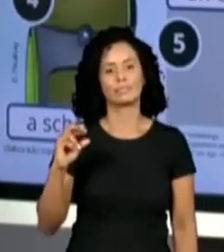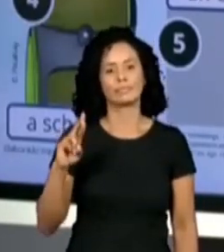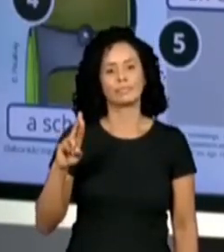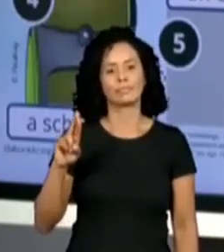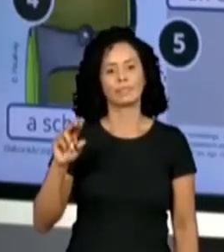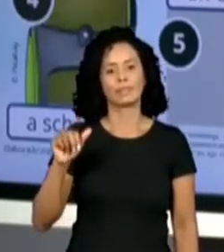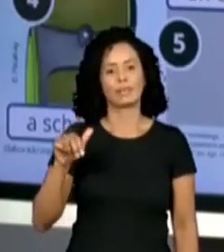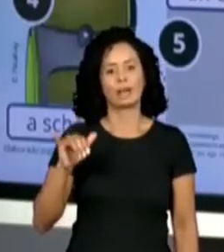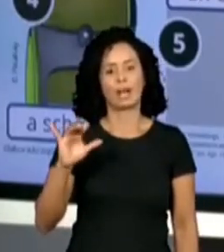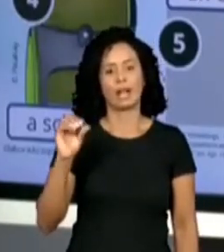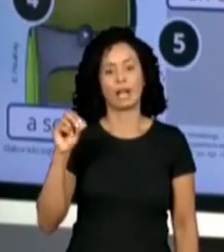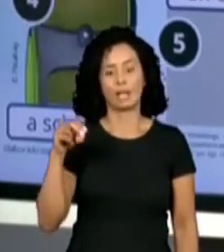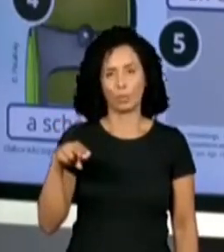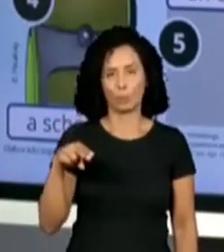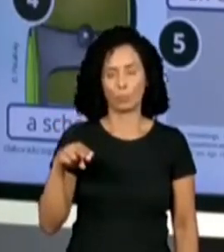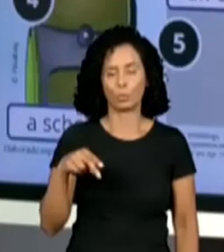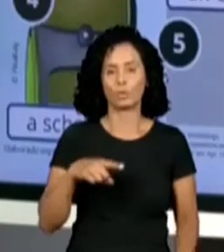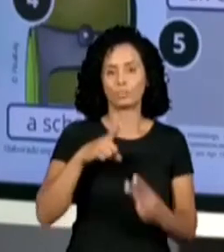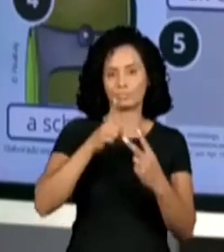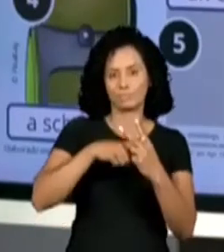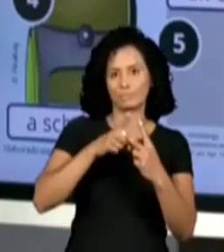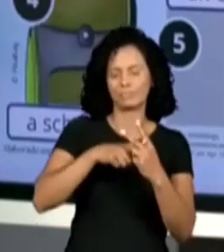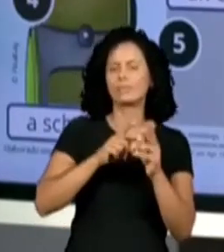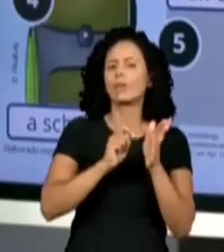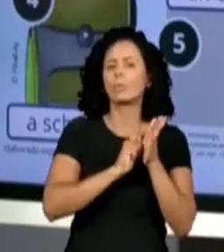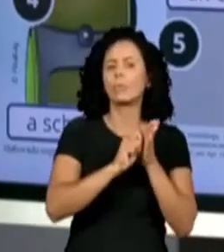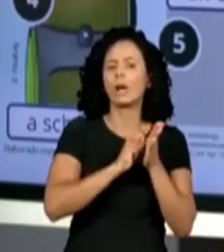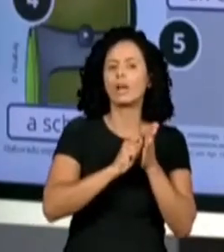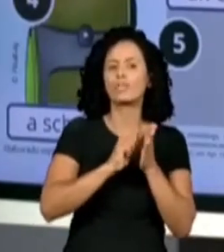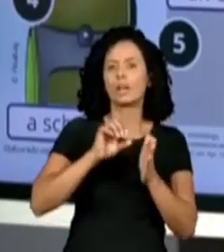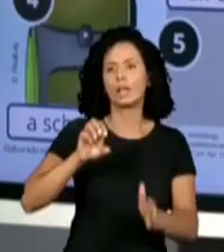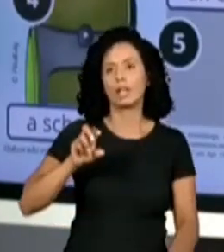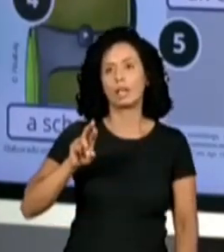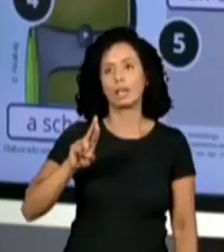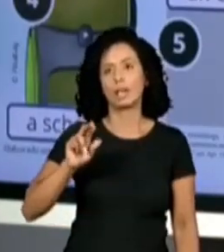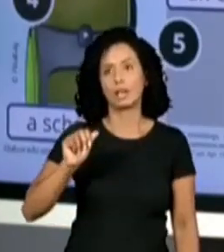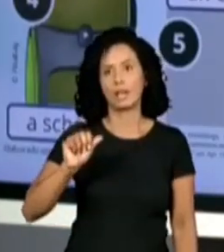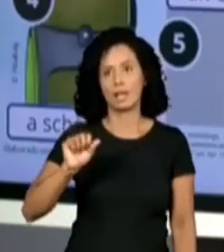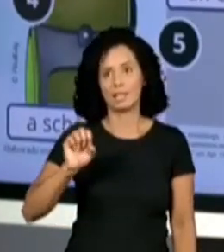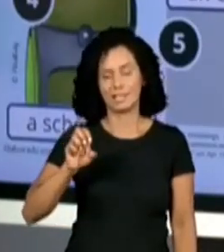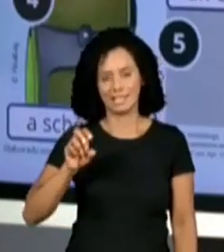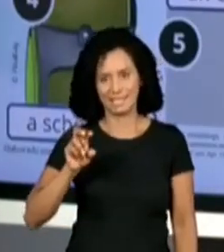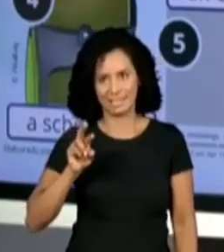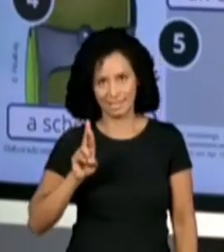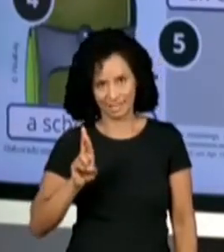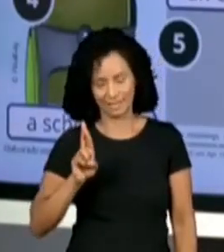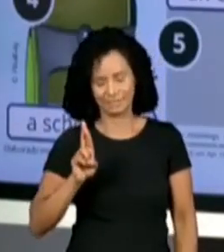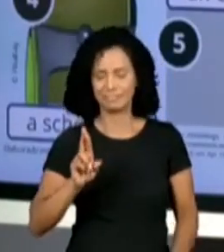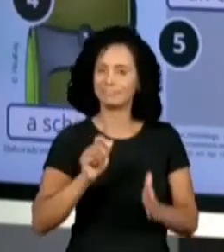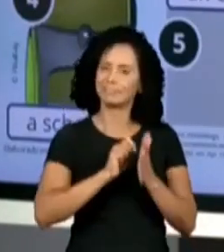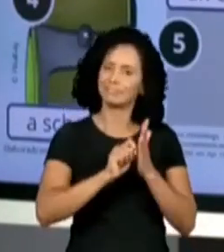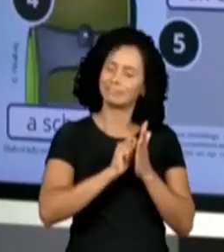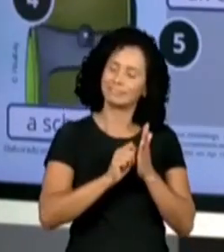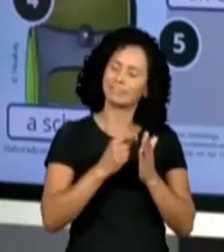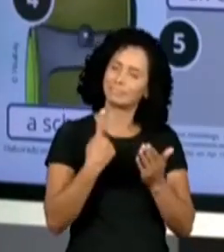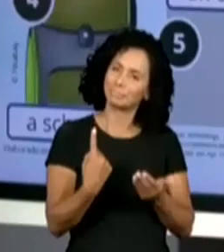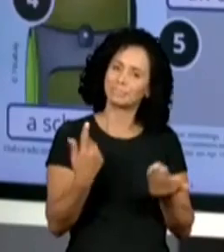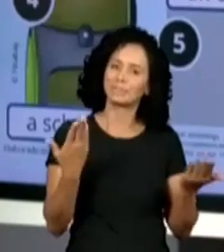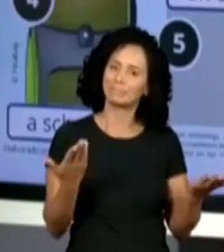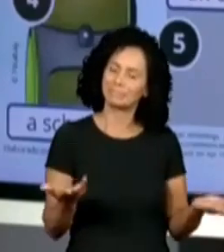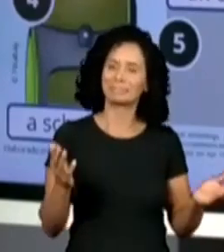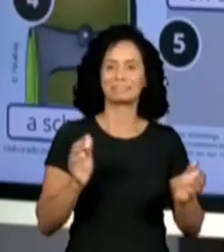eraser, uma borracha. And the last one, a crayon. A crayon e giz de cera.